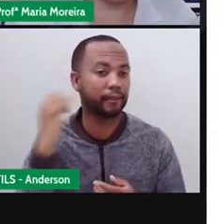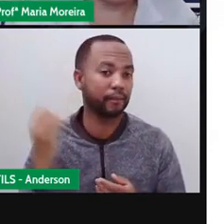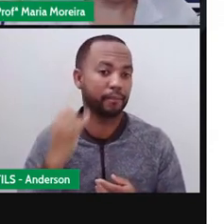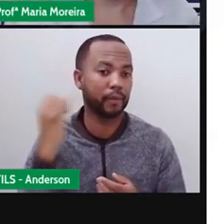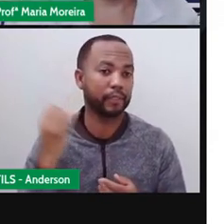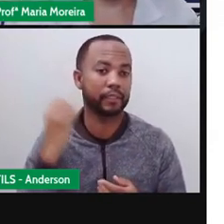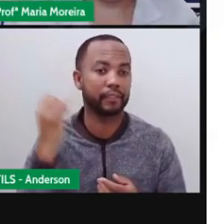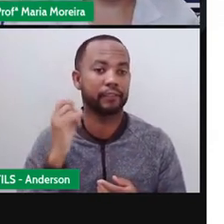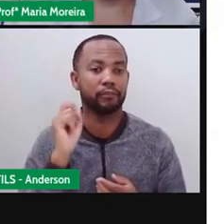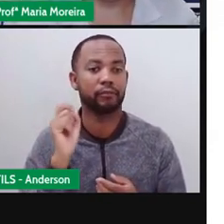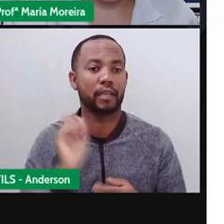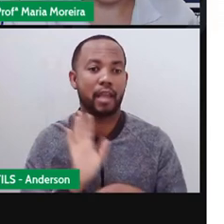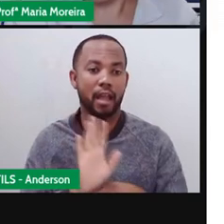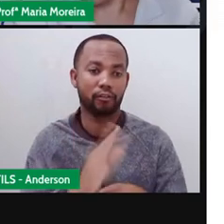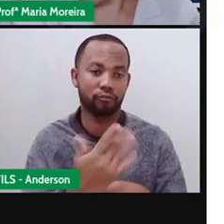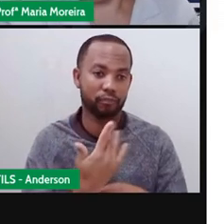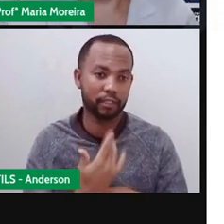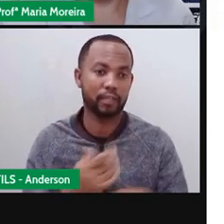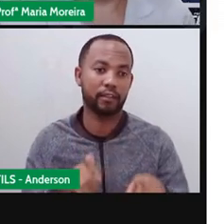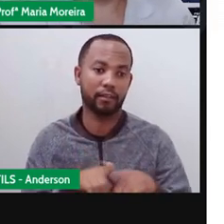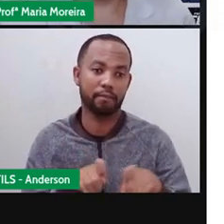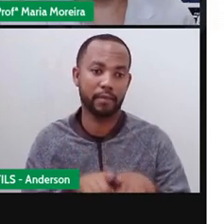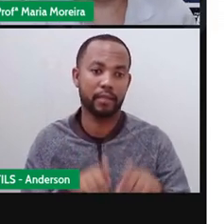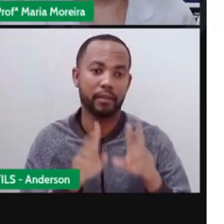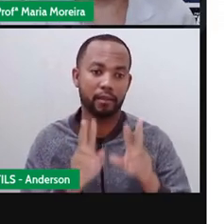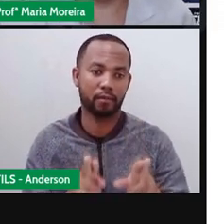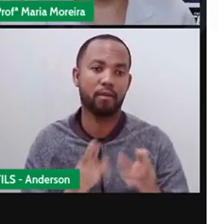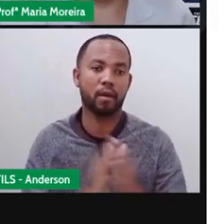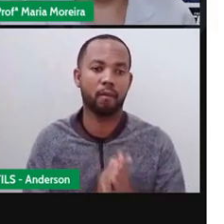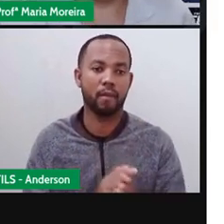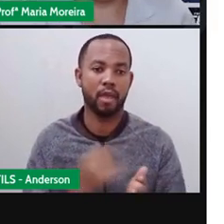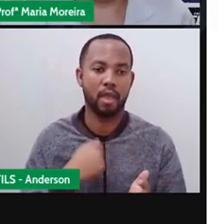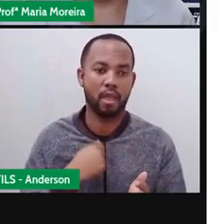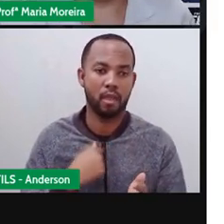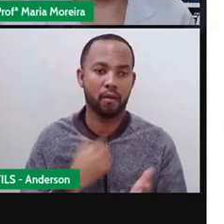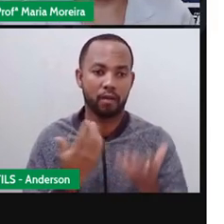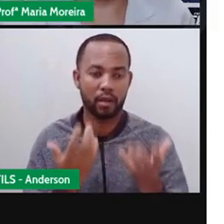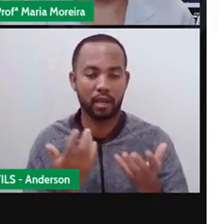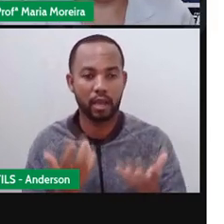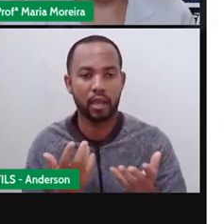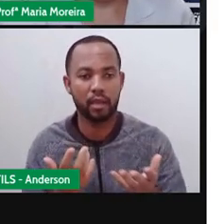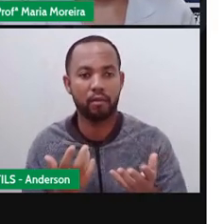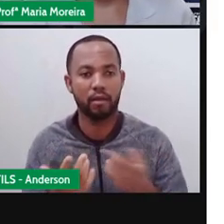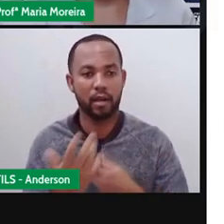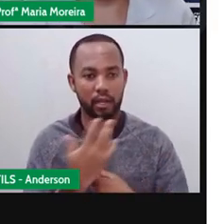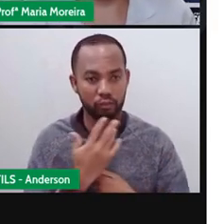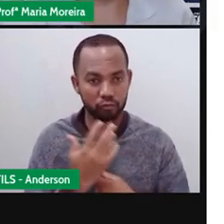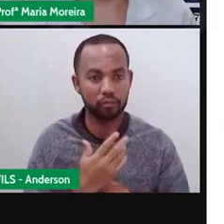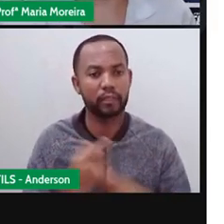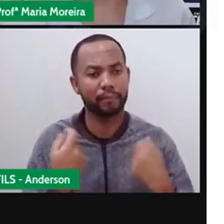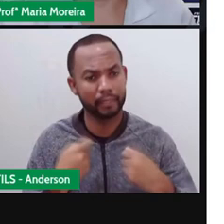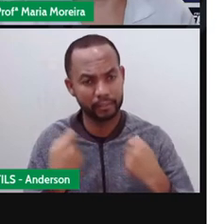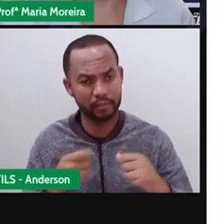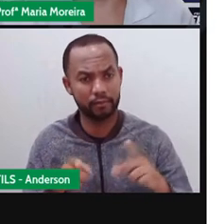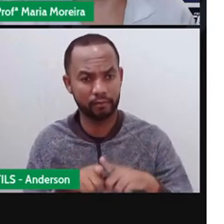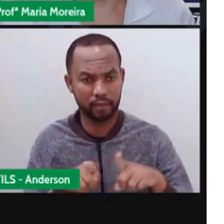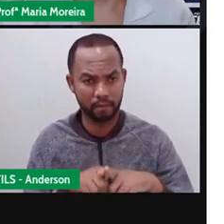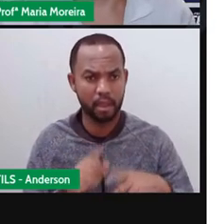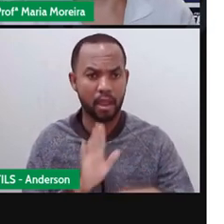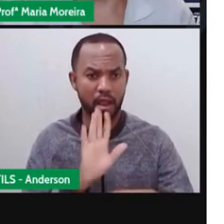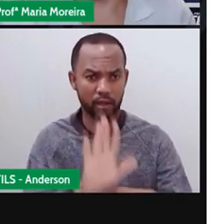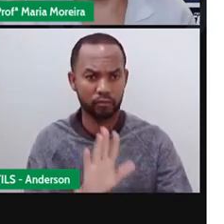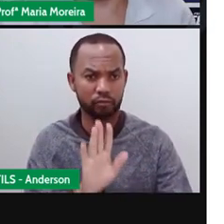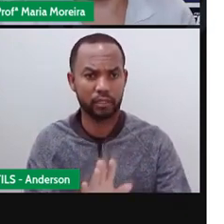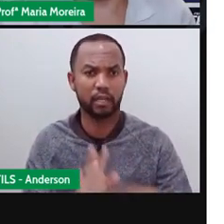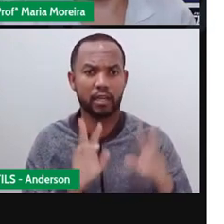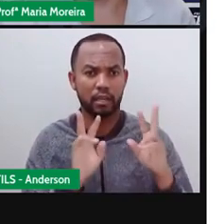que você deseja ser tratado. Então, se eu quero ser tratada bem, eu vou fazer o quê? Vou tratar os outros bem, também.